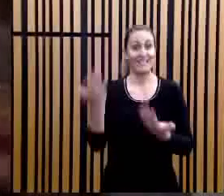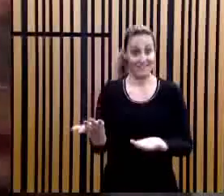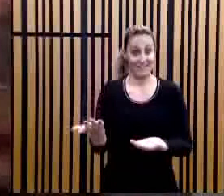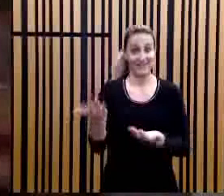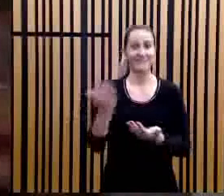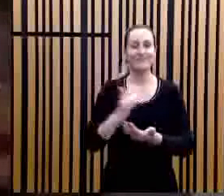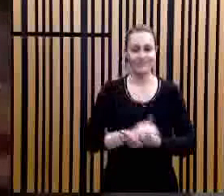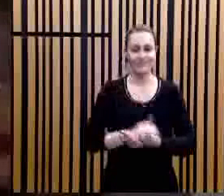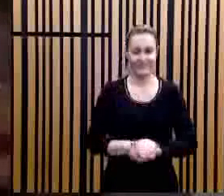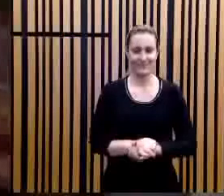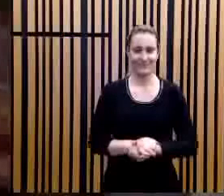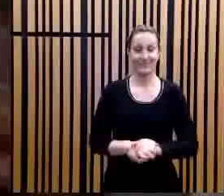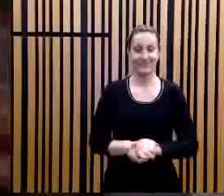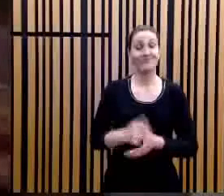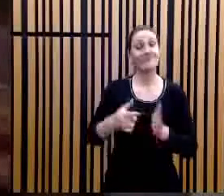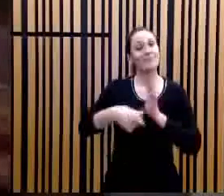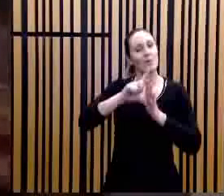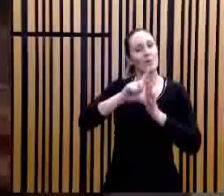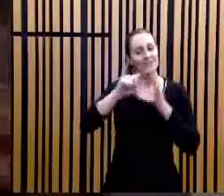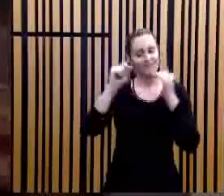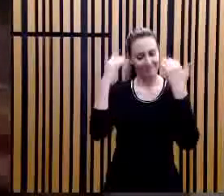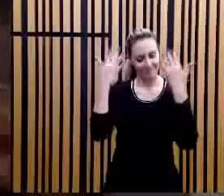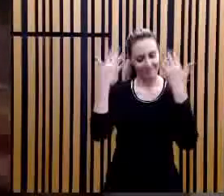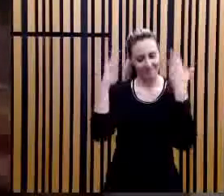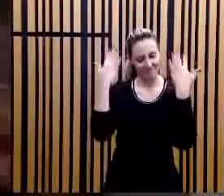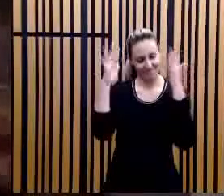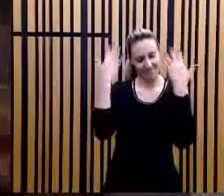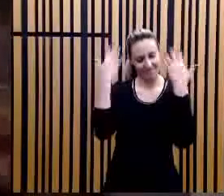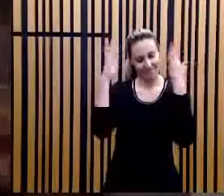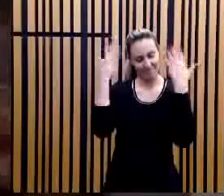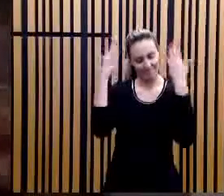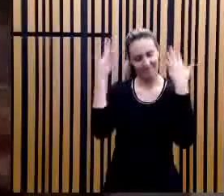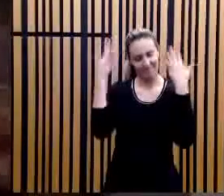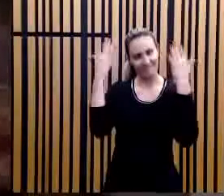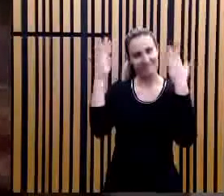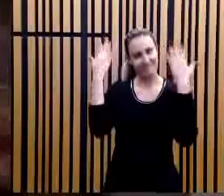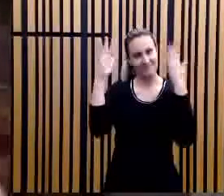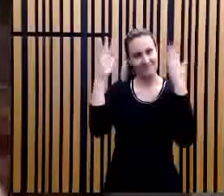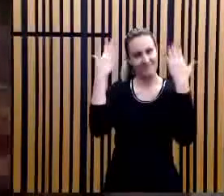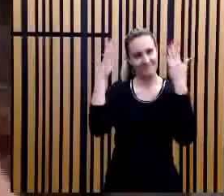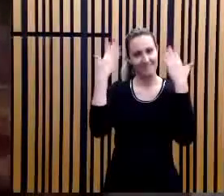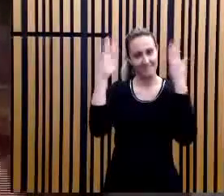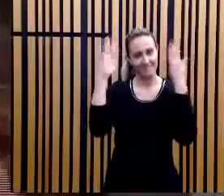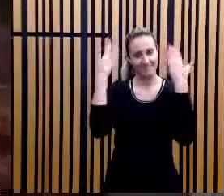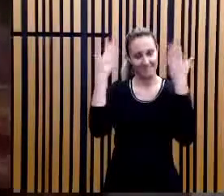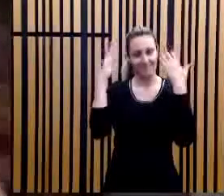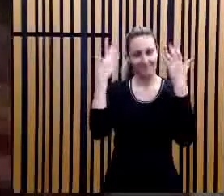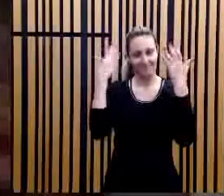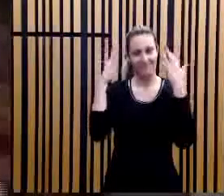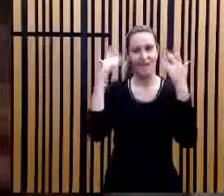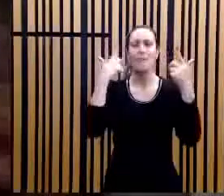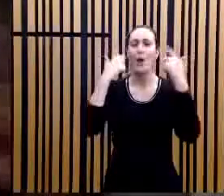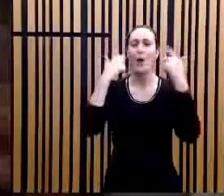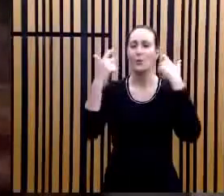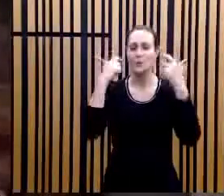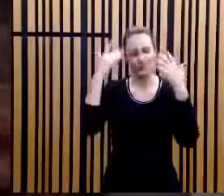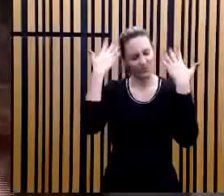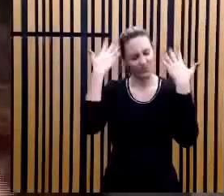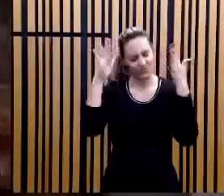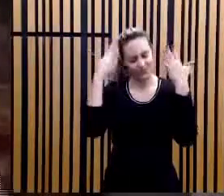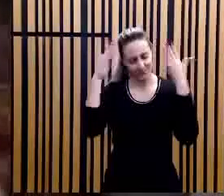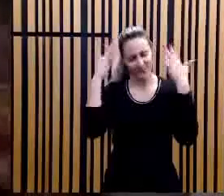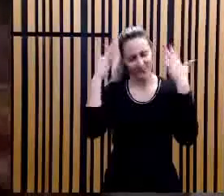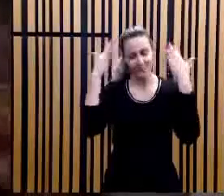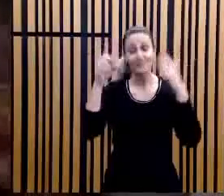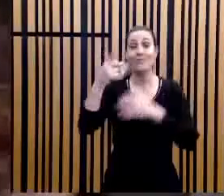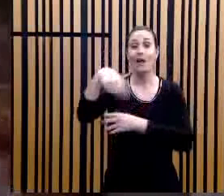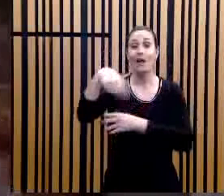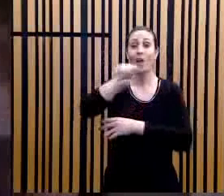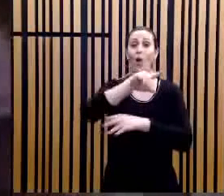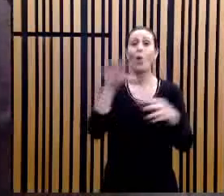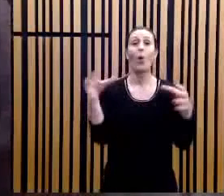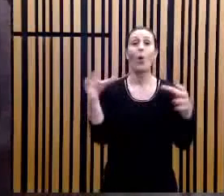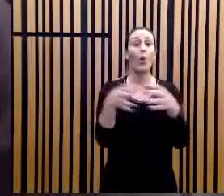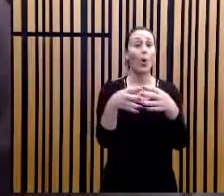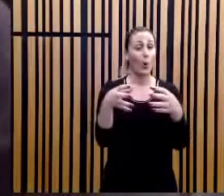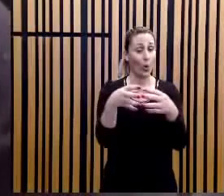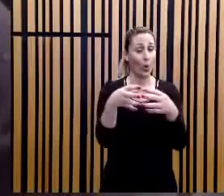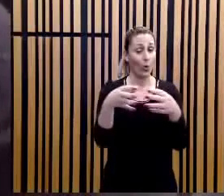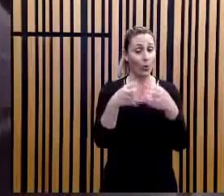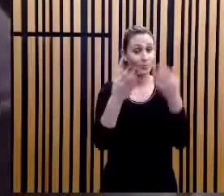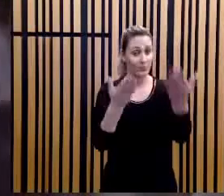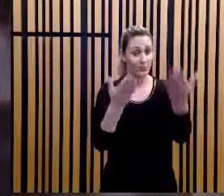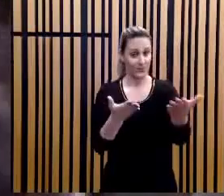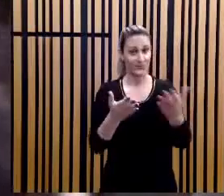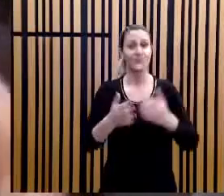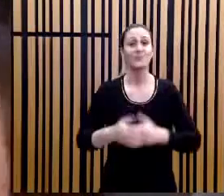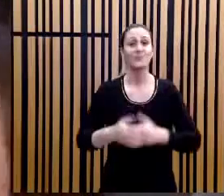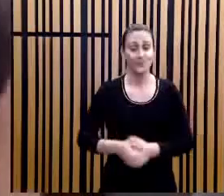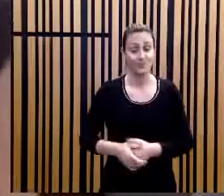antes de mais nada, salva de palmas para o pessoal que está